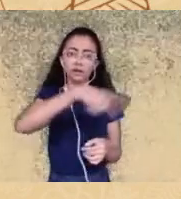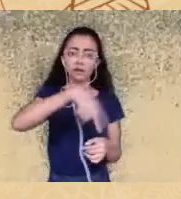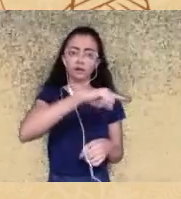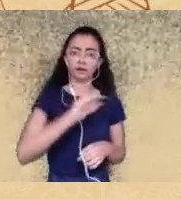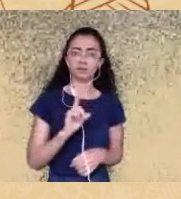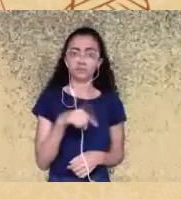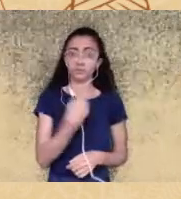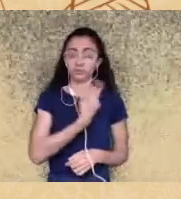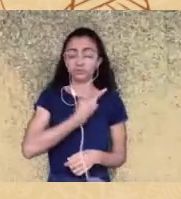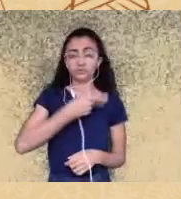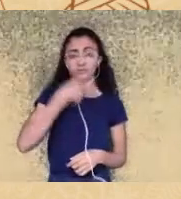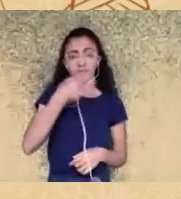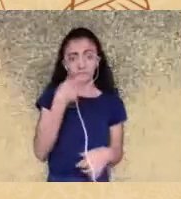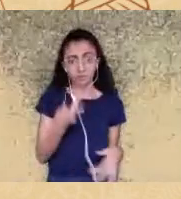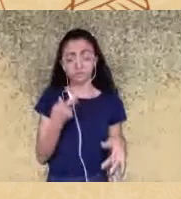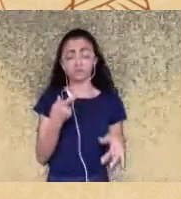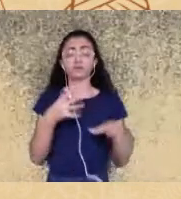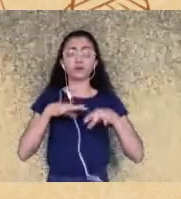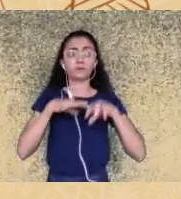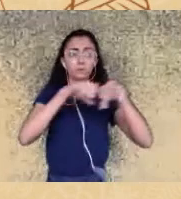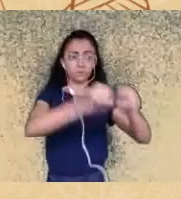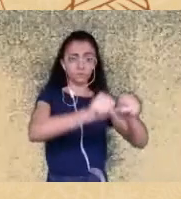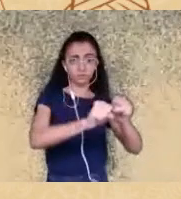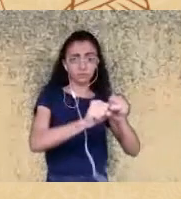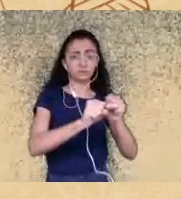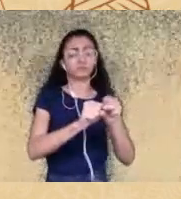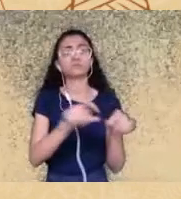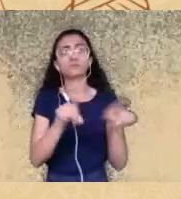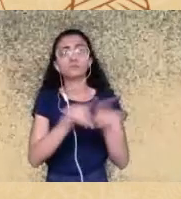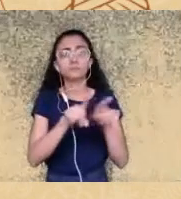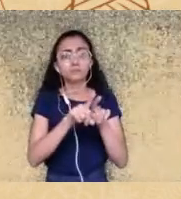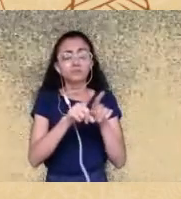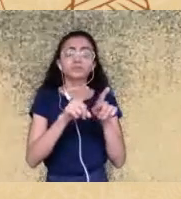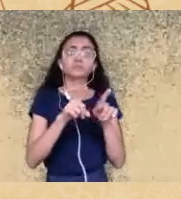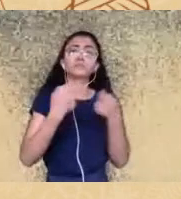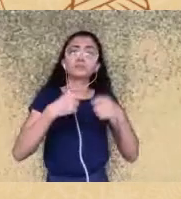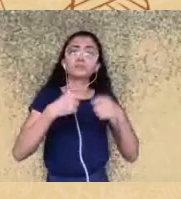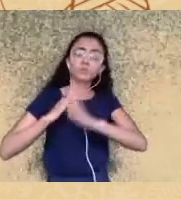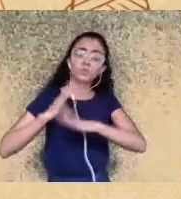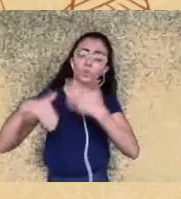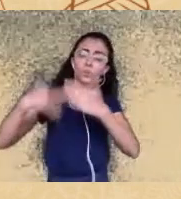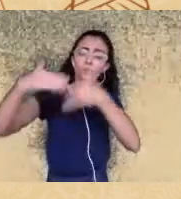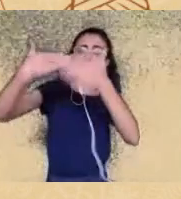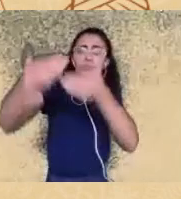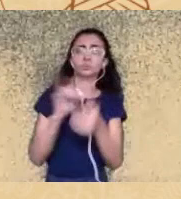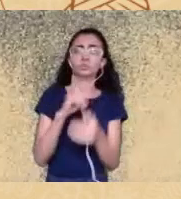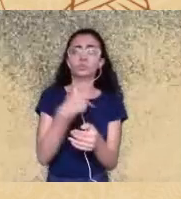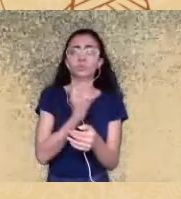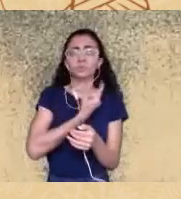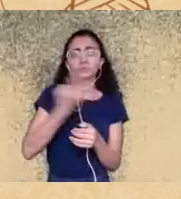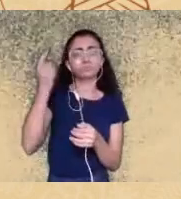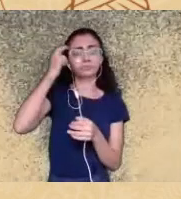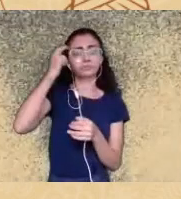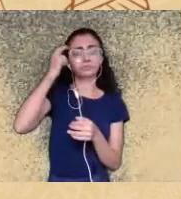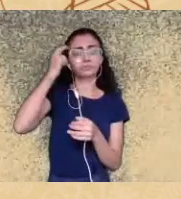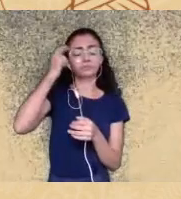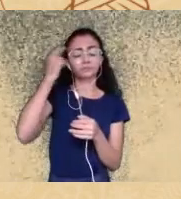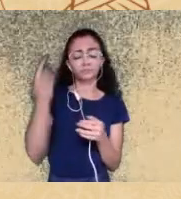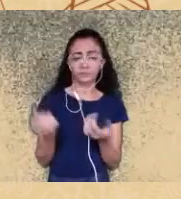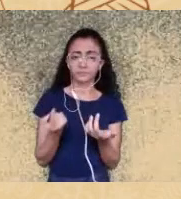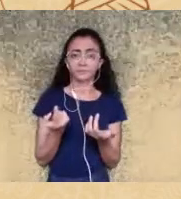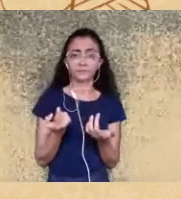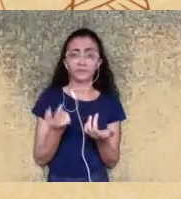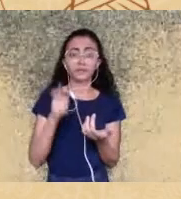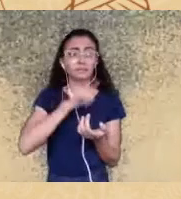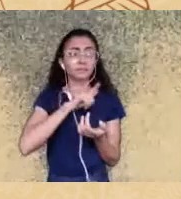ela também corre as nossas veias também constrói nosso pensamento nos traz um problema de uma complexidade